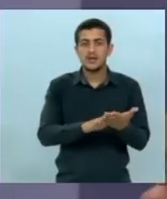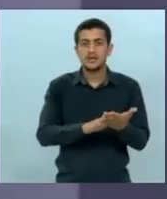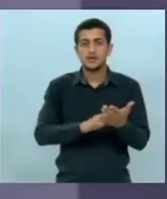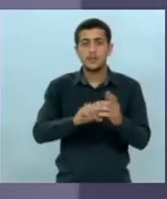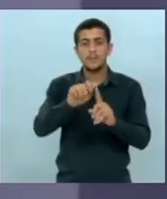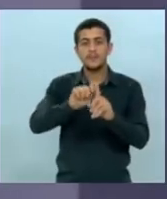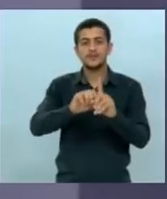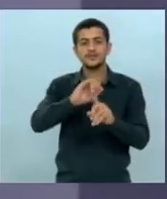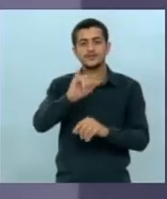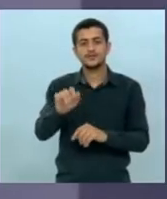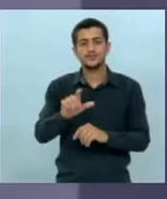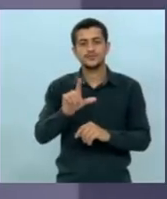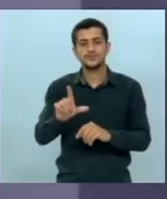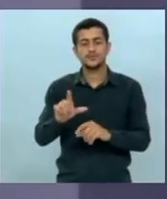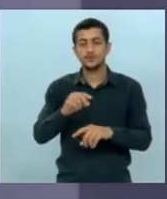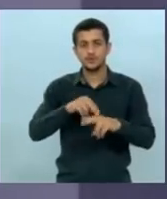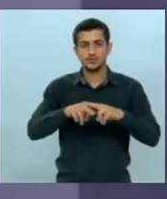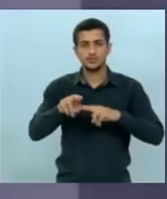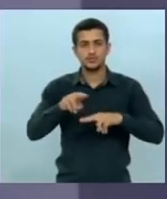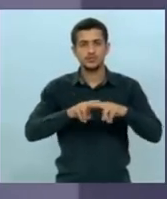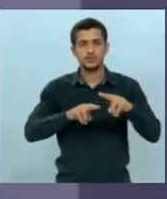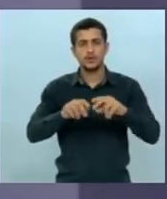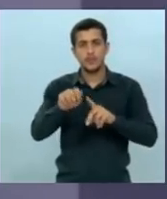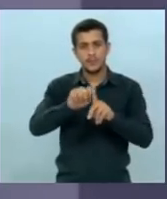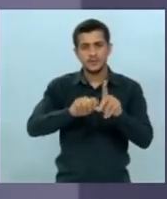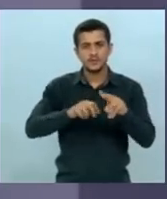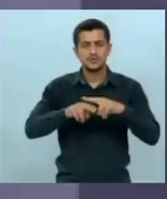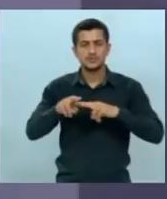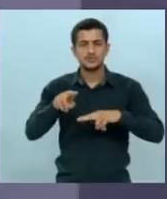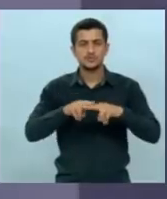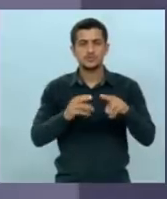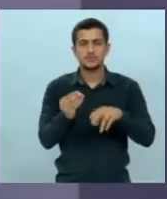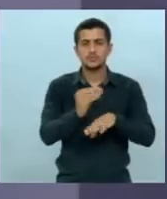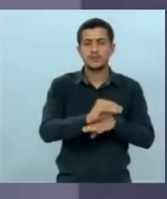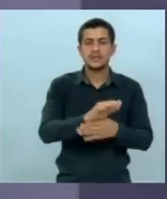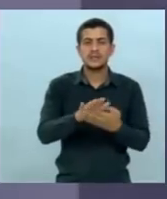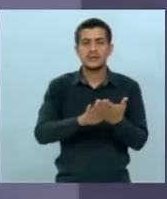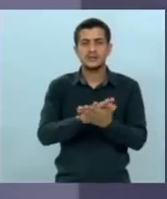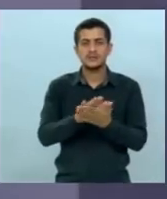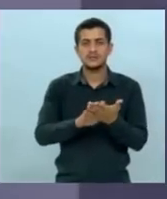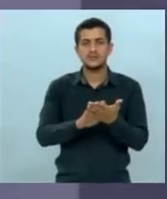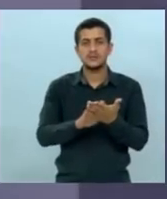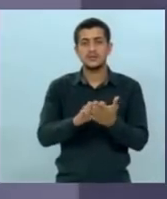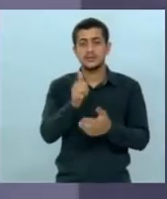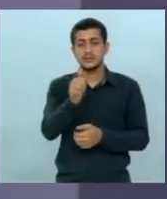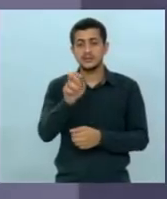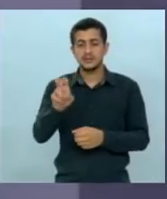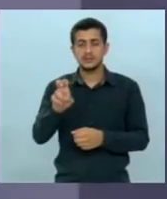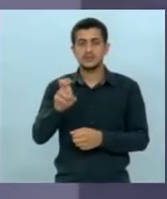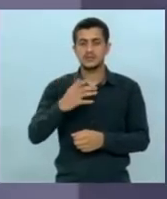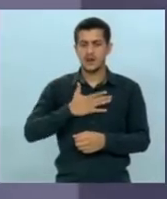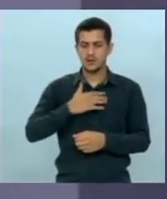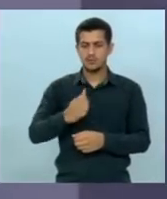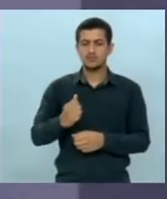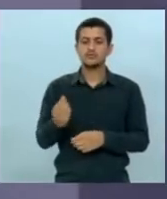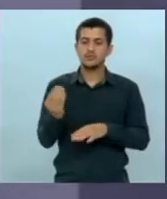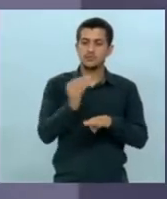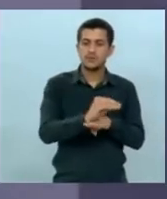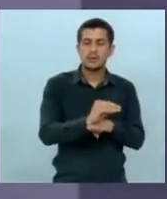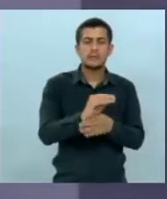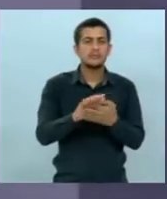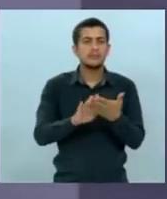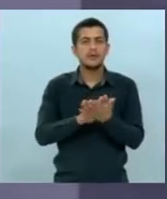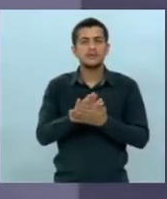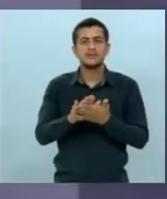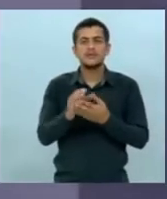2018 deveria repassar até o dia 15 de agosto não fez isto e como